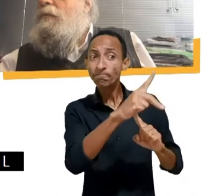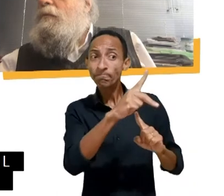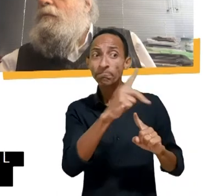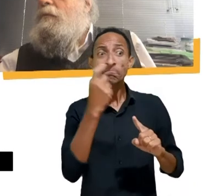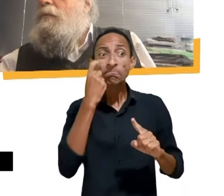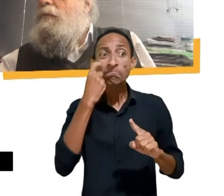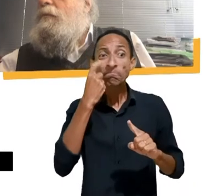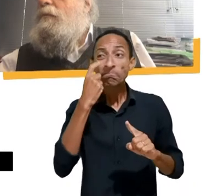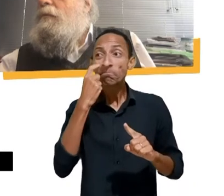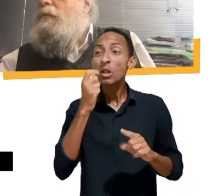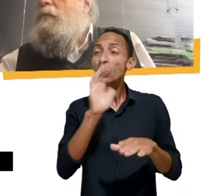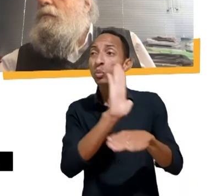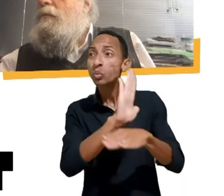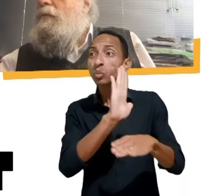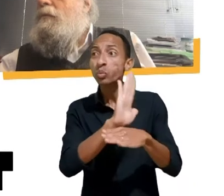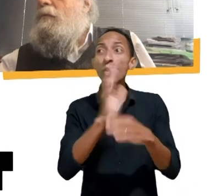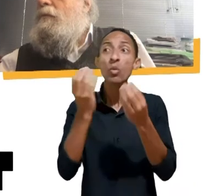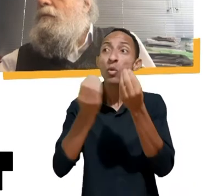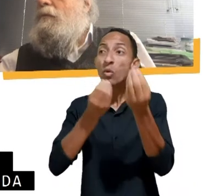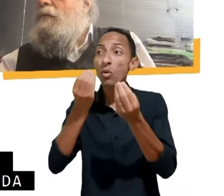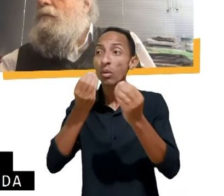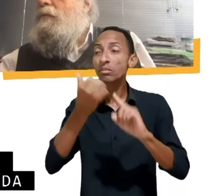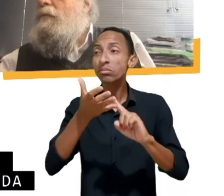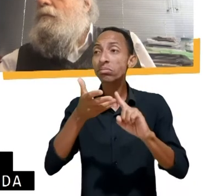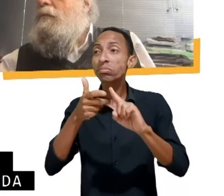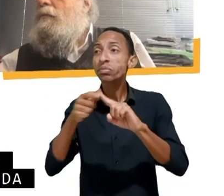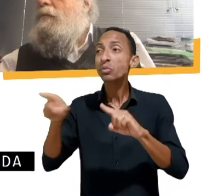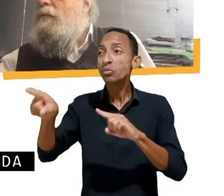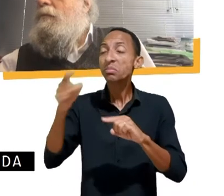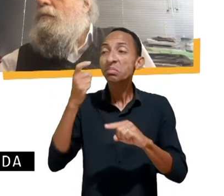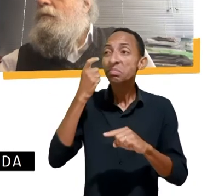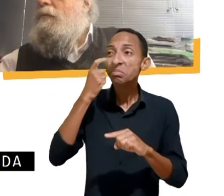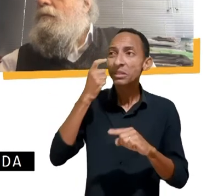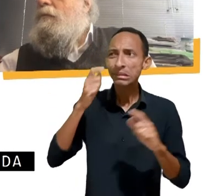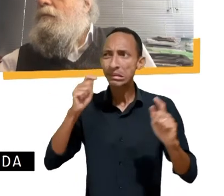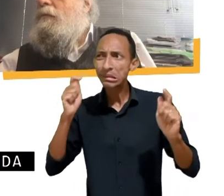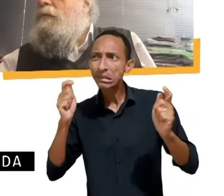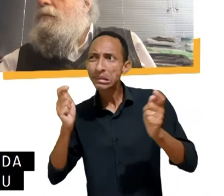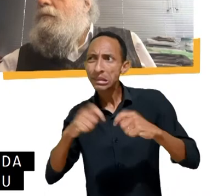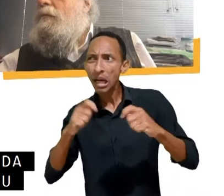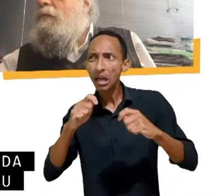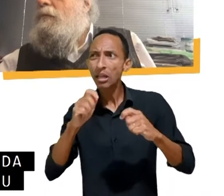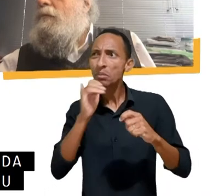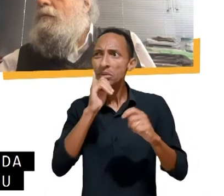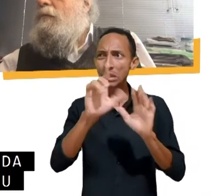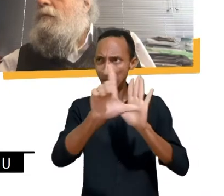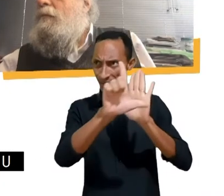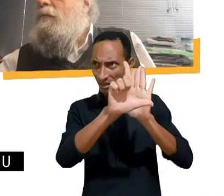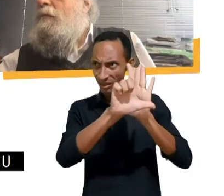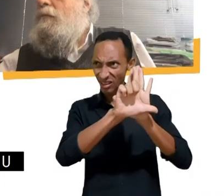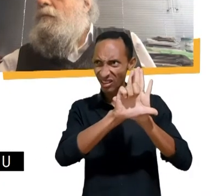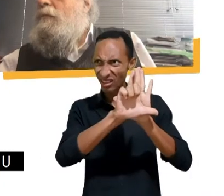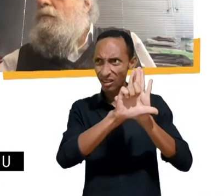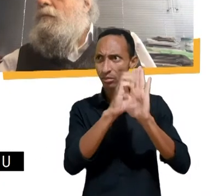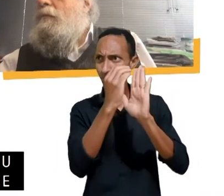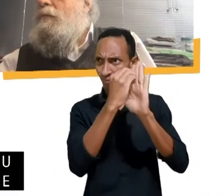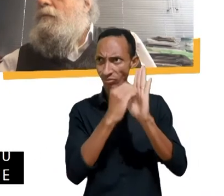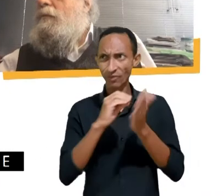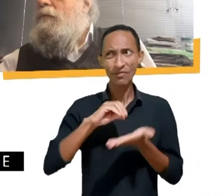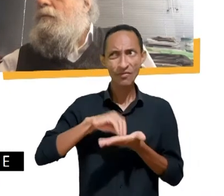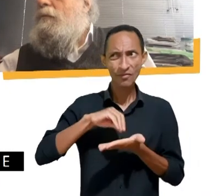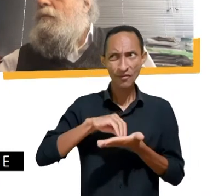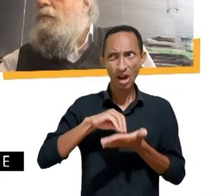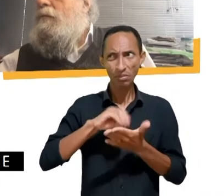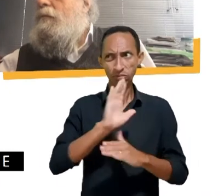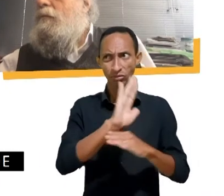boas práticas? A seu ver, há lacunas na Lei Geral de Proteção de Dados Pessoais a respeito do tema? Eu te